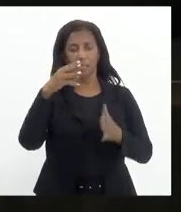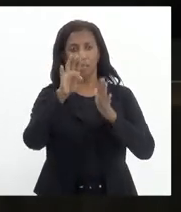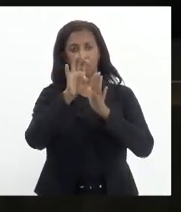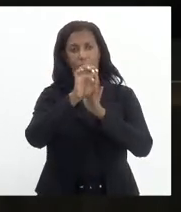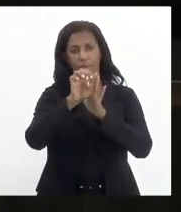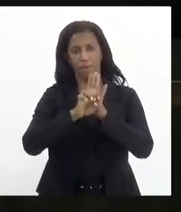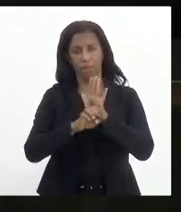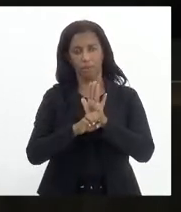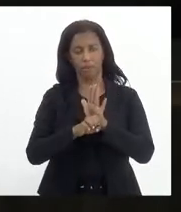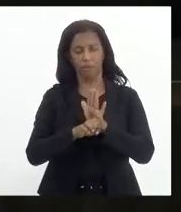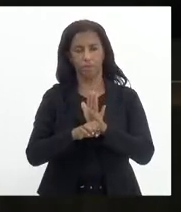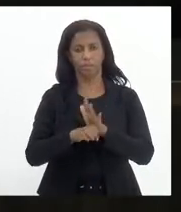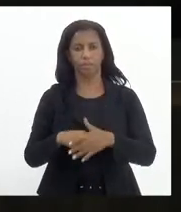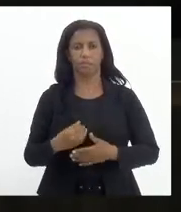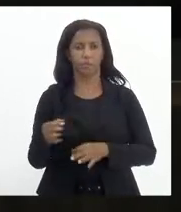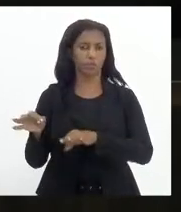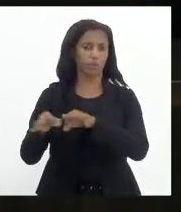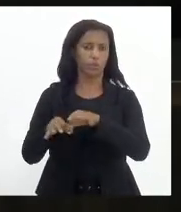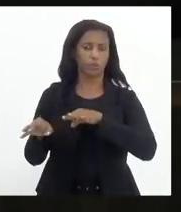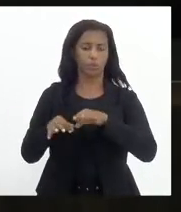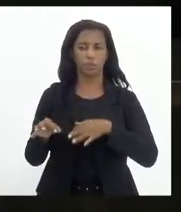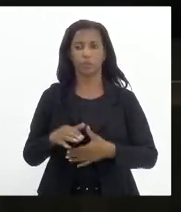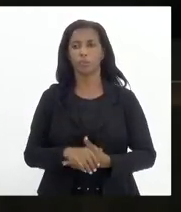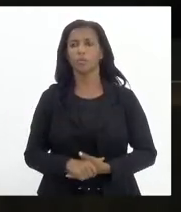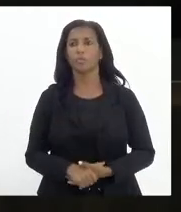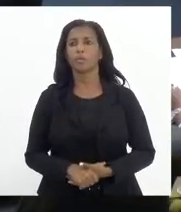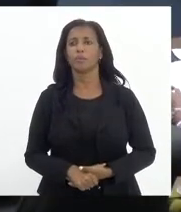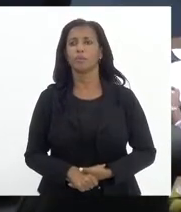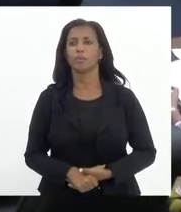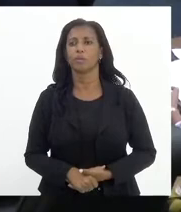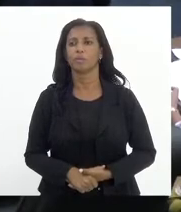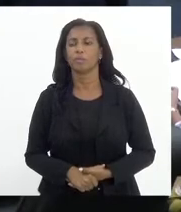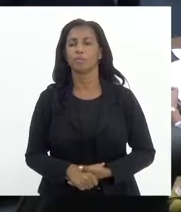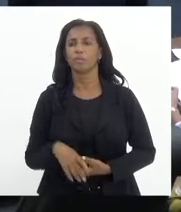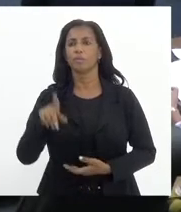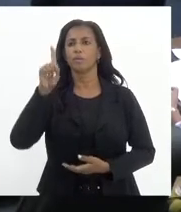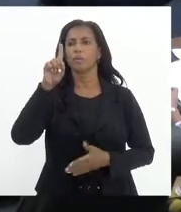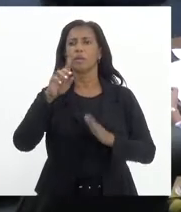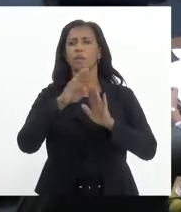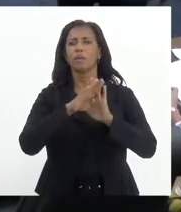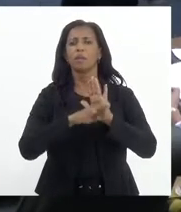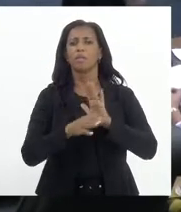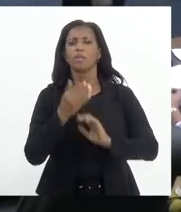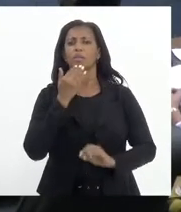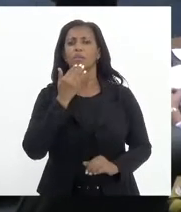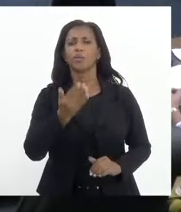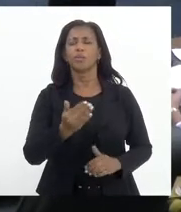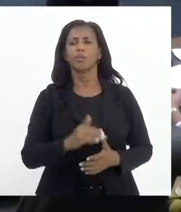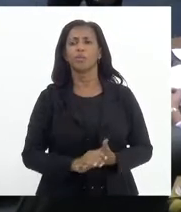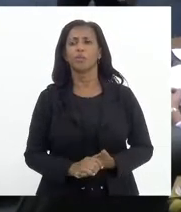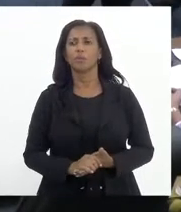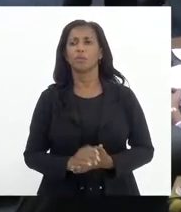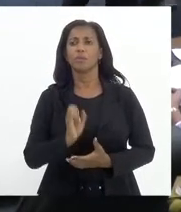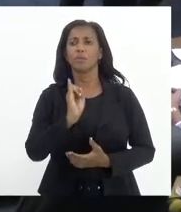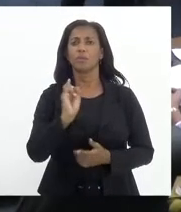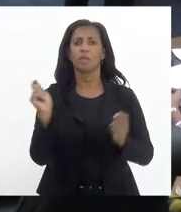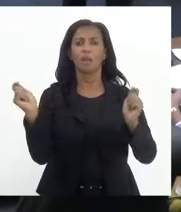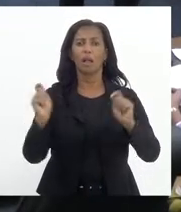supressivas ao projeto. Presidente, pela ordem, fazer um requerimento à Vossa Excelência, se pode